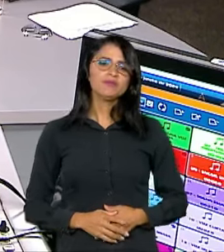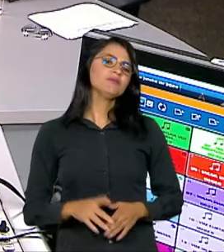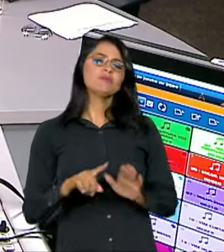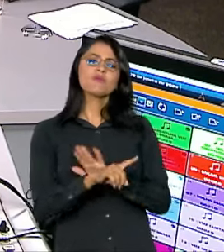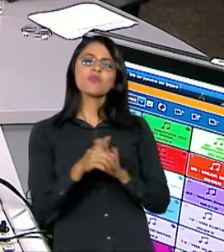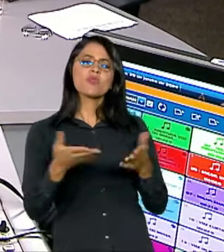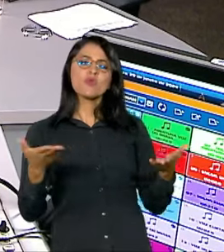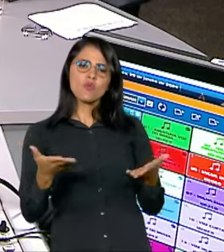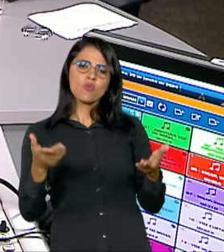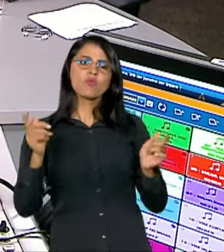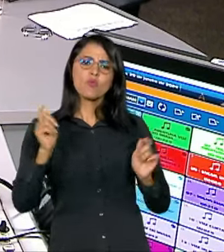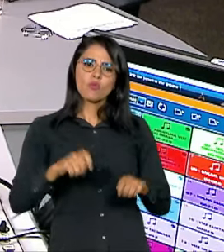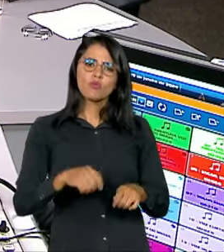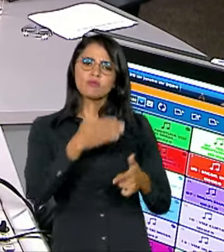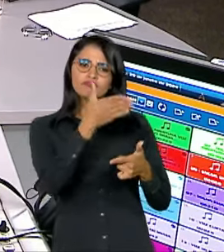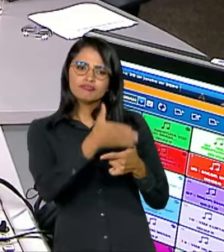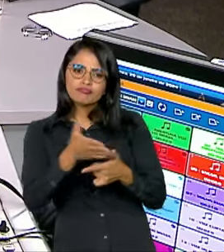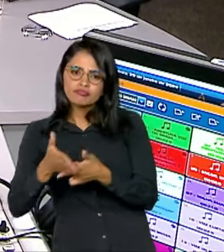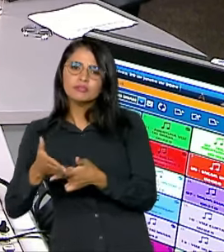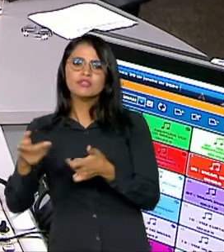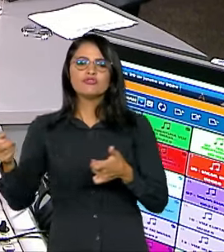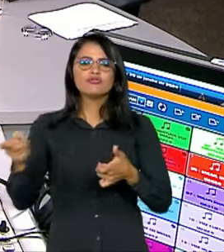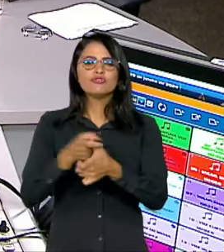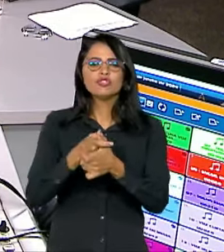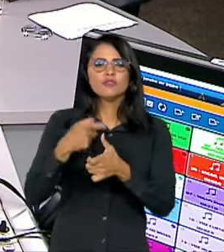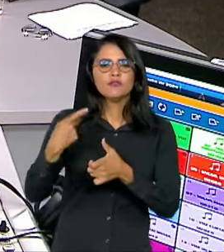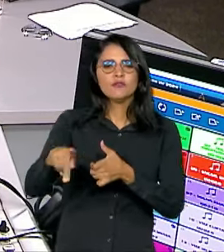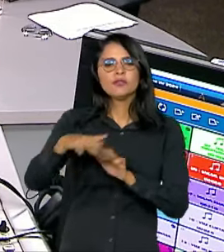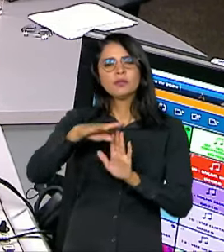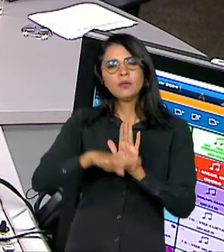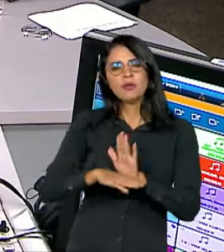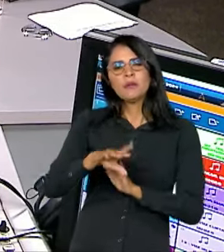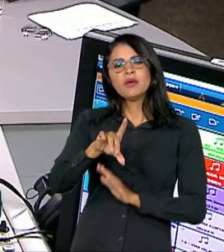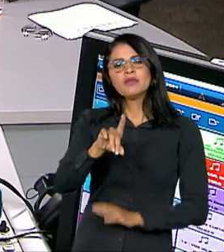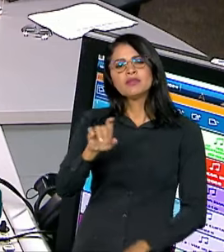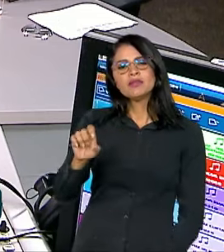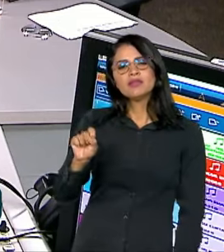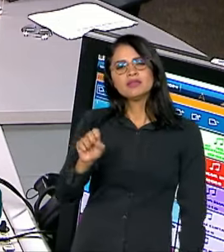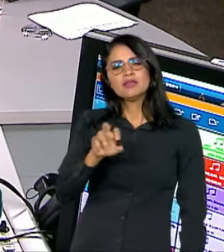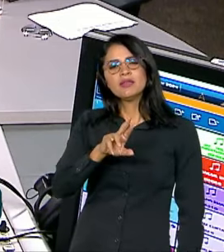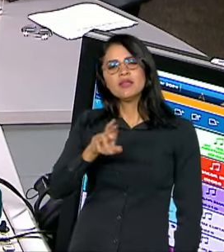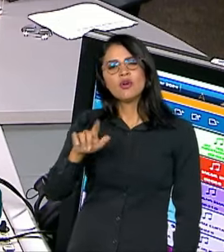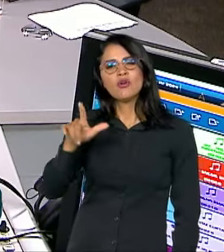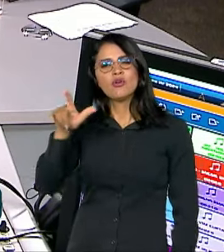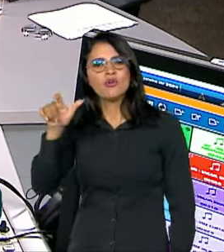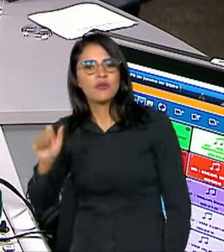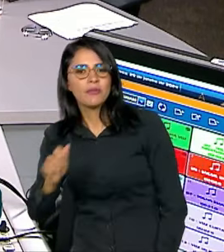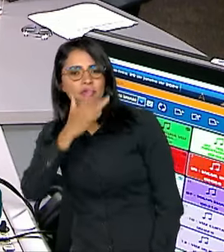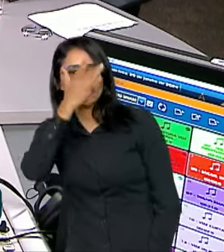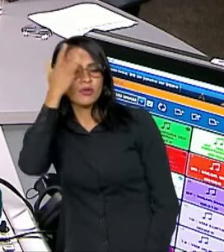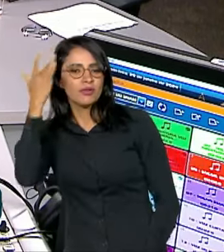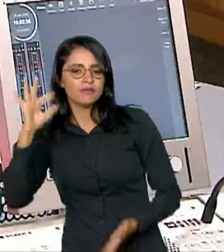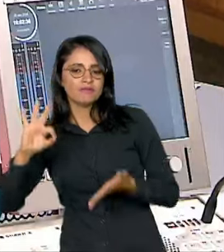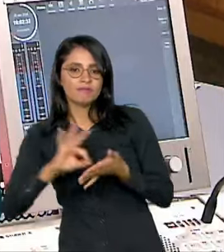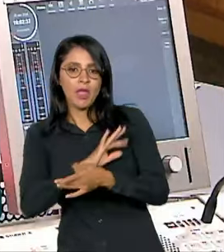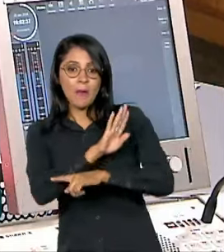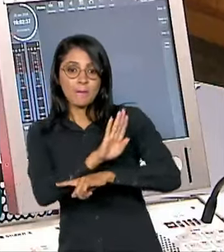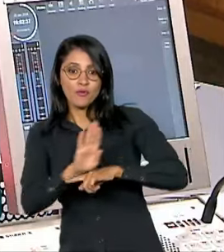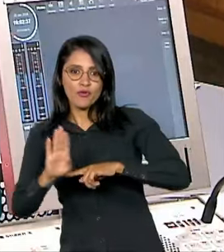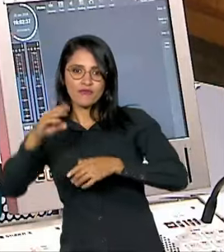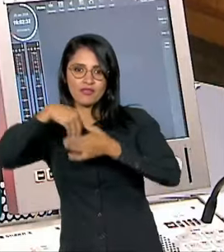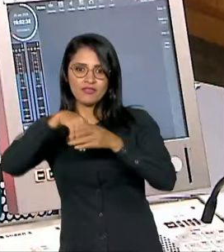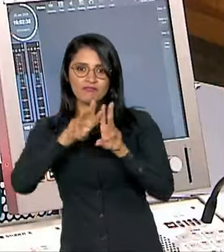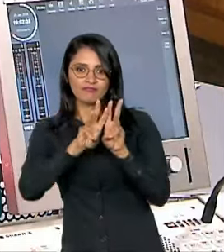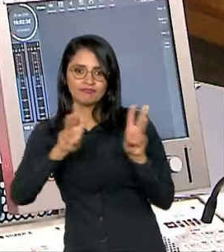hoje começou a valer o parcelamento de dívidas no programa Desenrola, para quem tem essa conta nível bronze no Solgov.